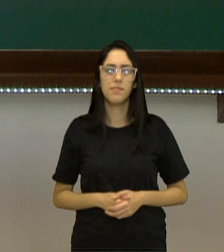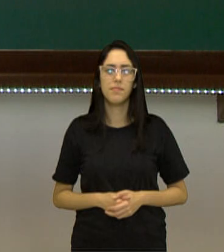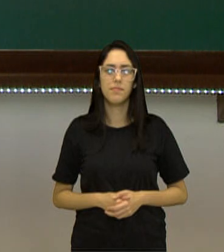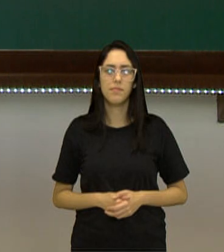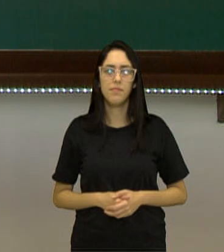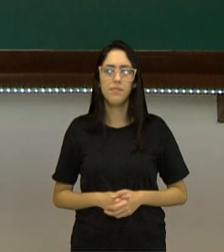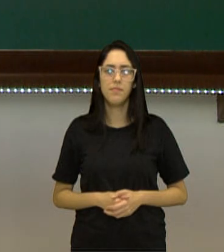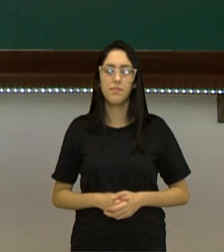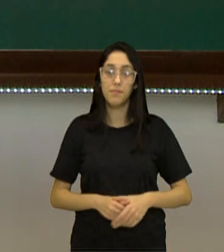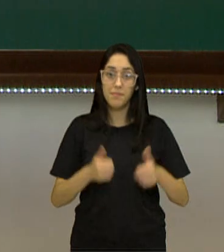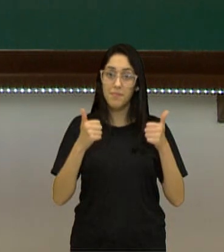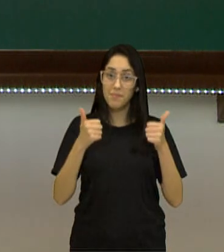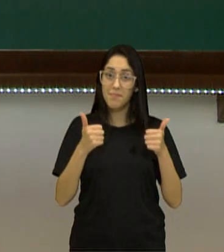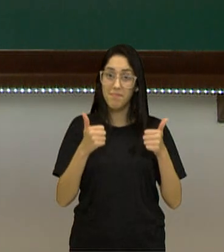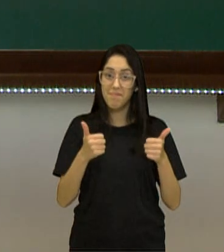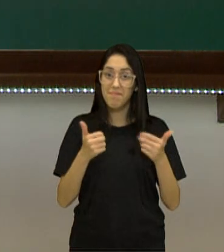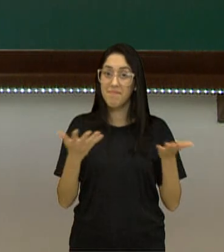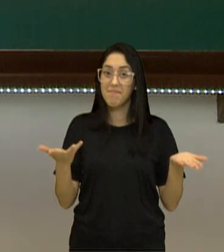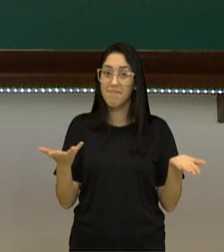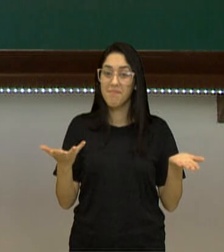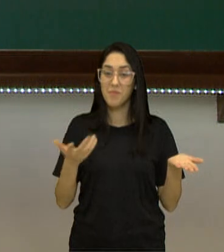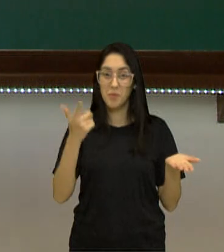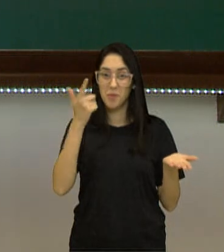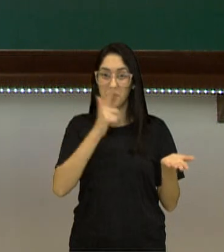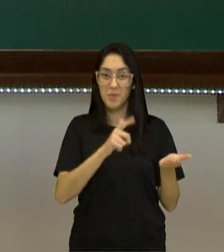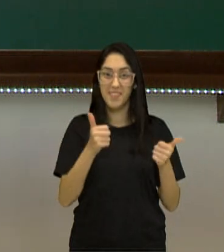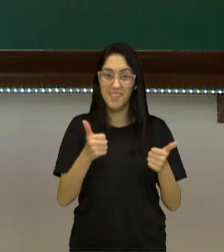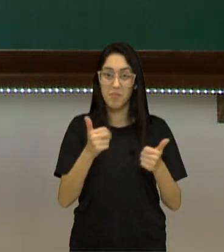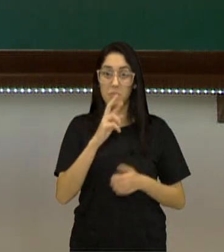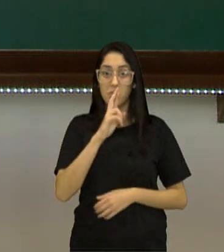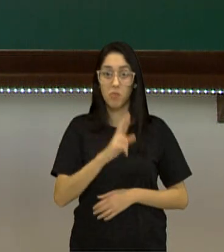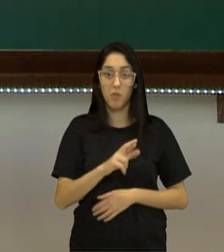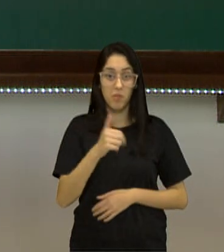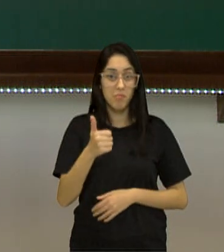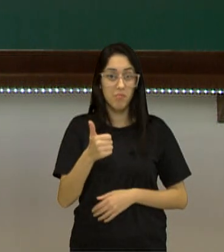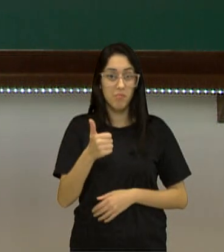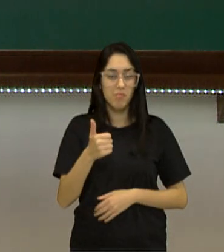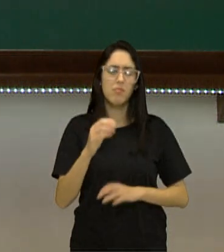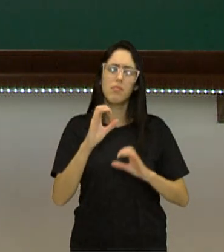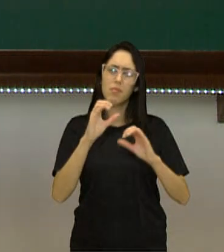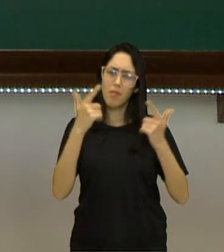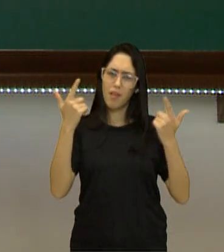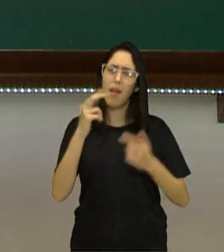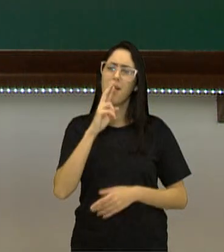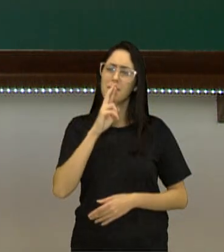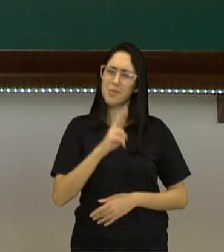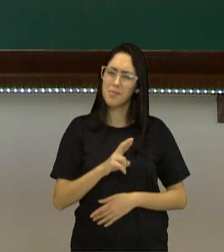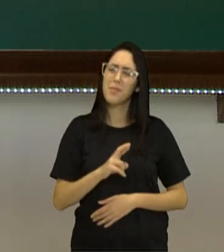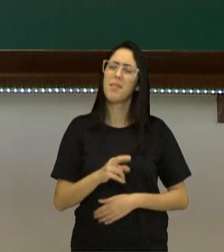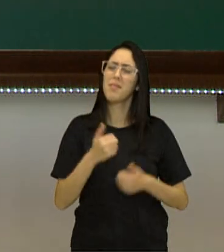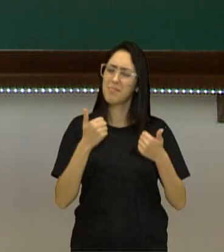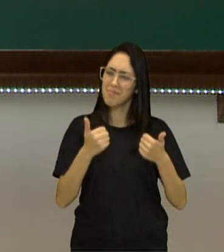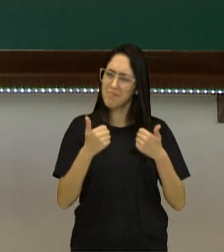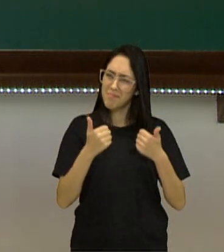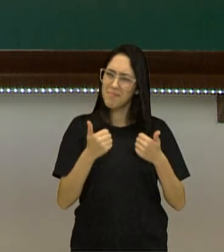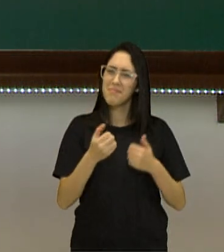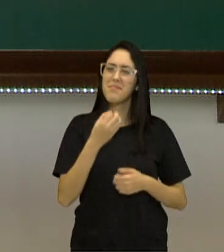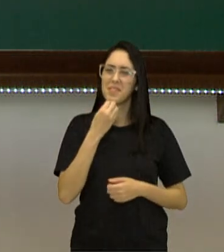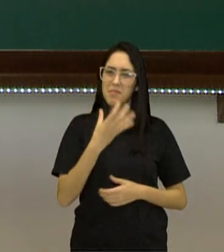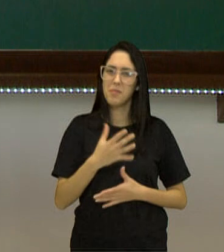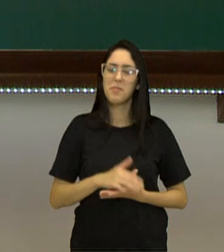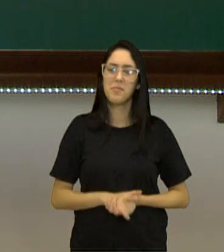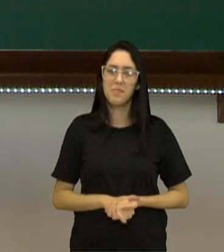E aí, querido, e aí, minha querida, belezinha? Respondeu? Claro que respondeu, é óbvio. Ah, você não, né?